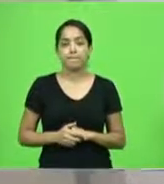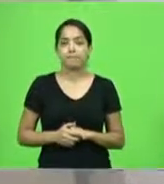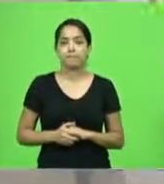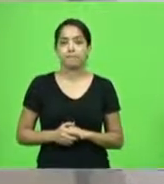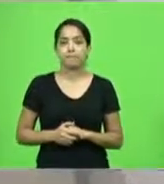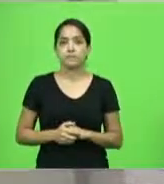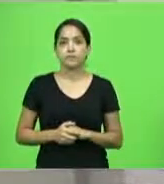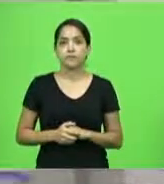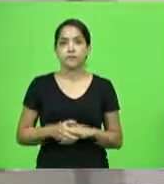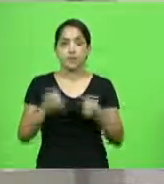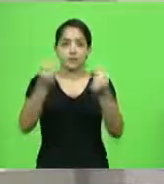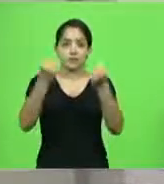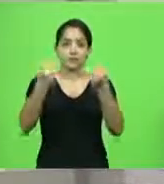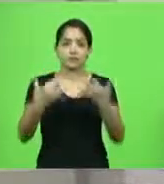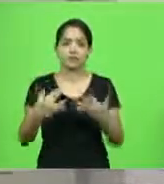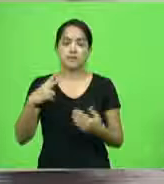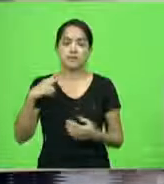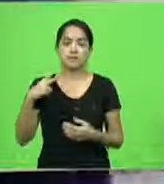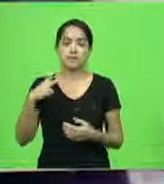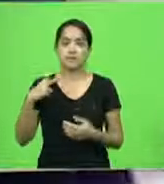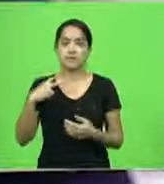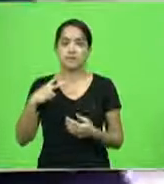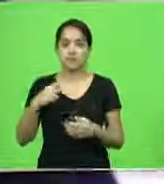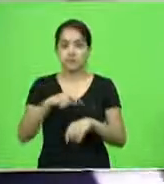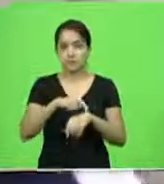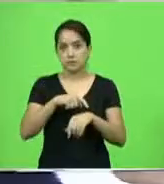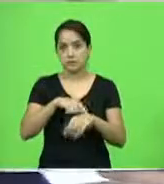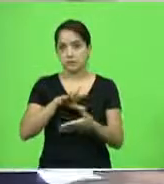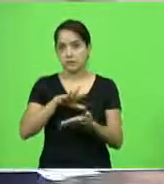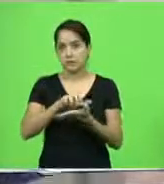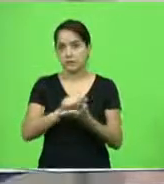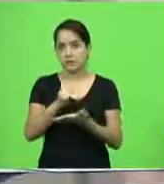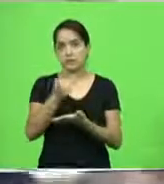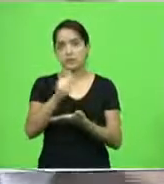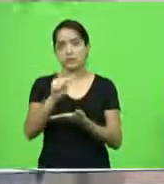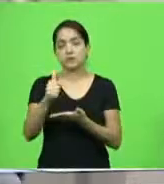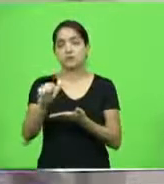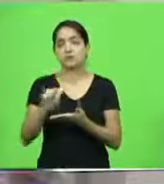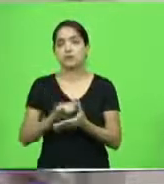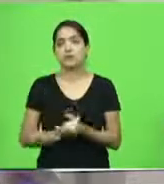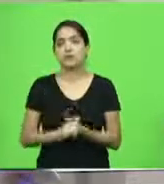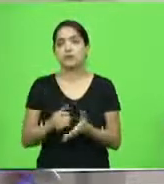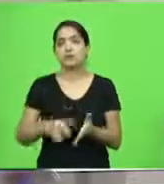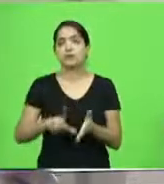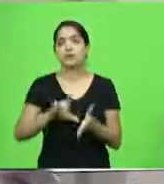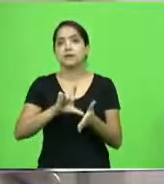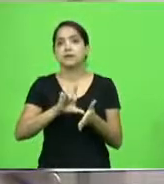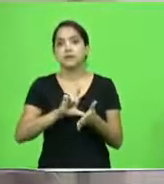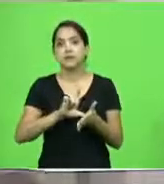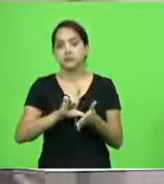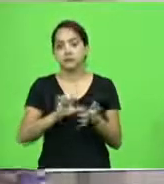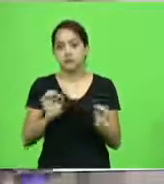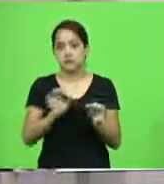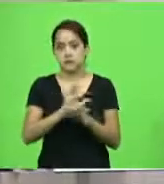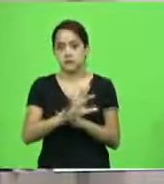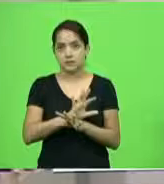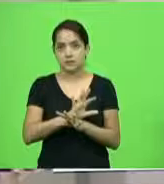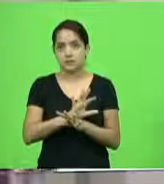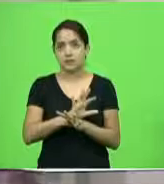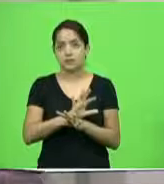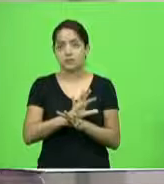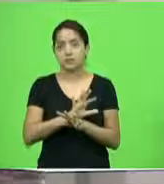Explicações pessoais, não há oradores inscritos. Antes de encerrar a sessão,